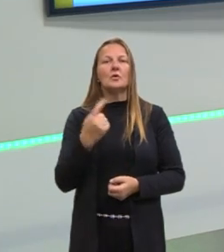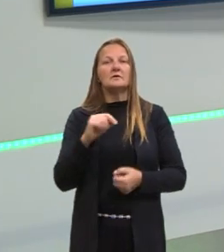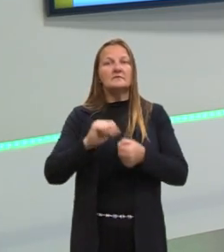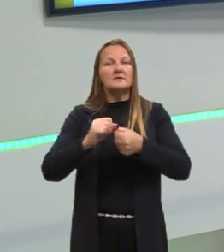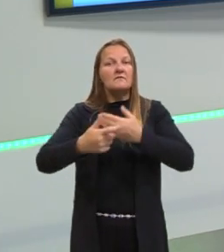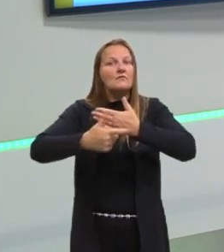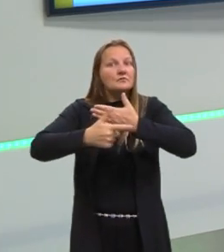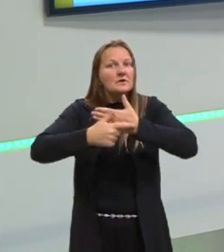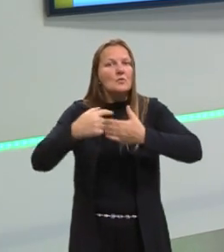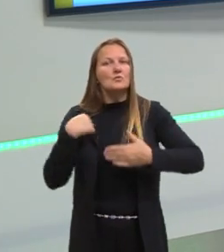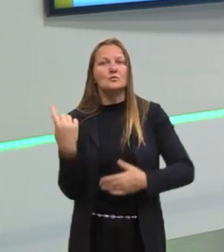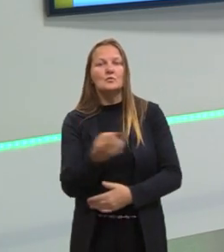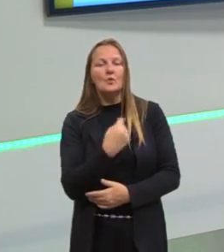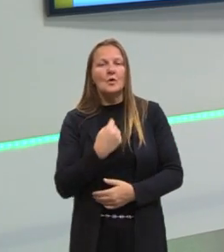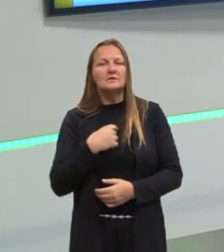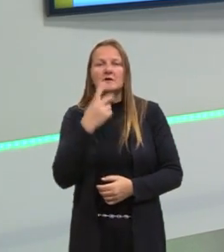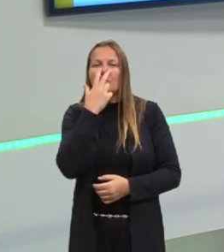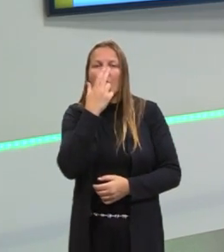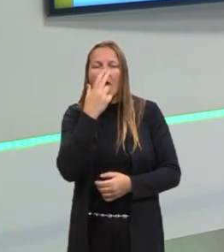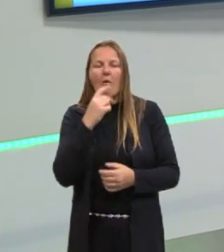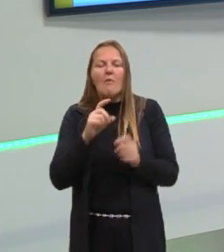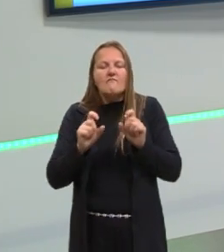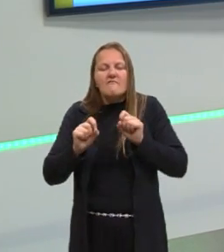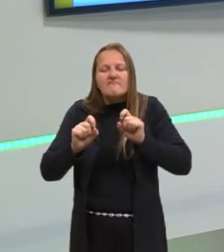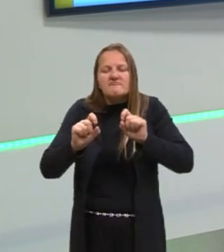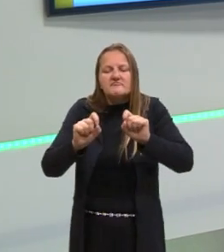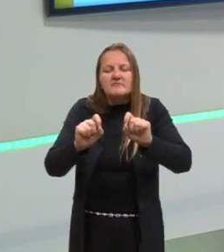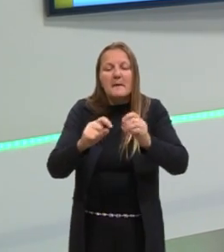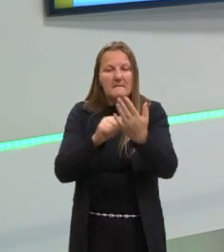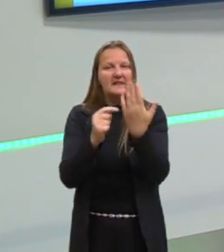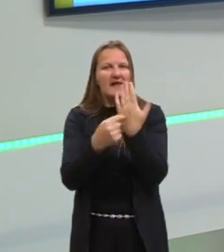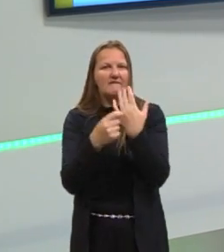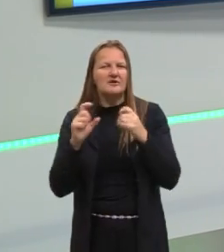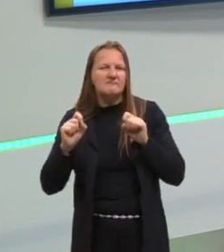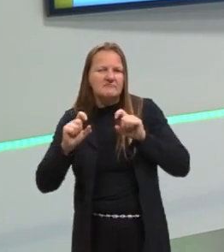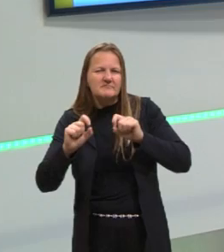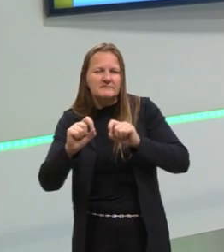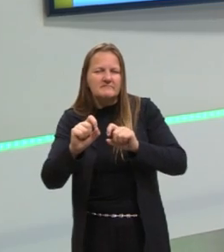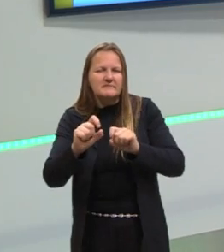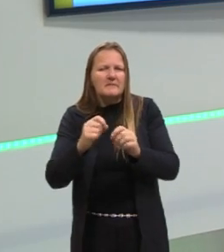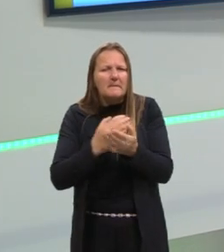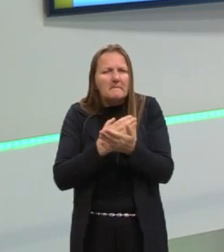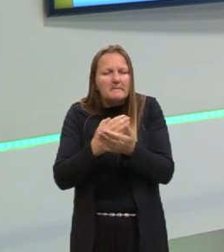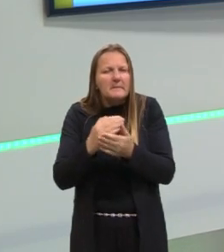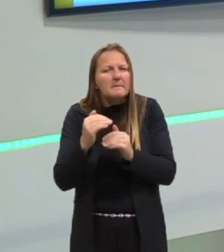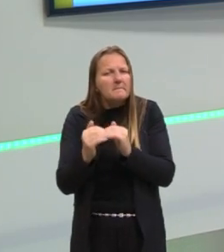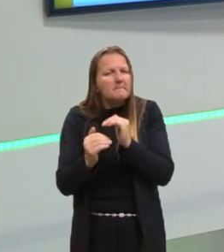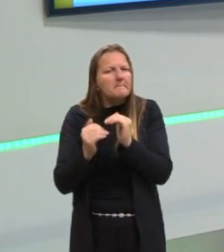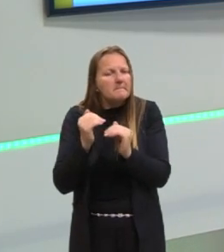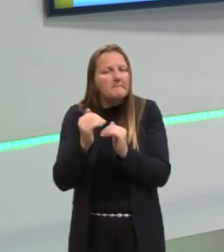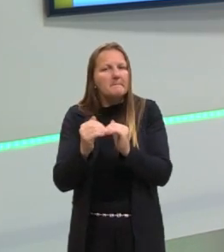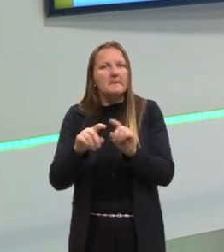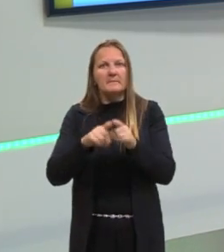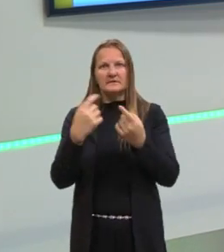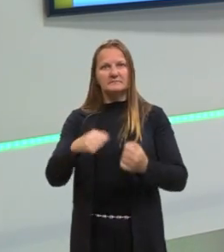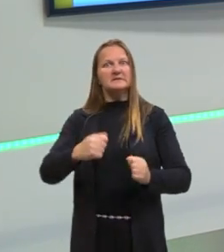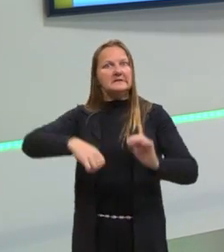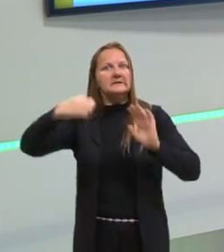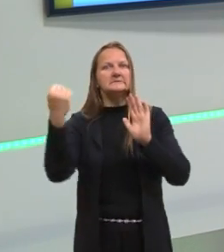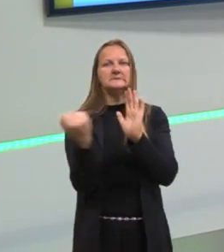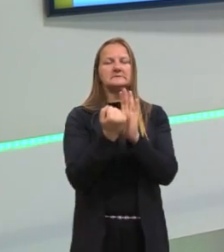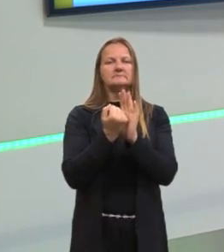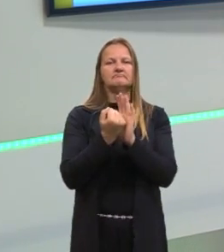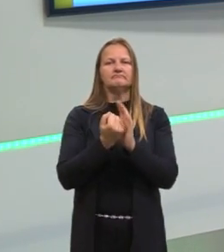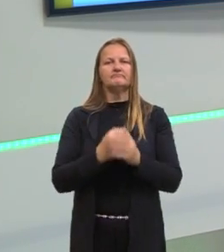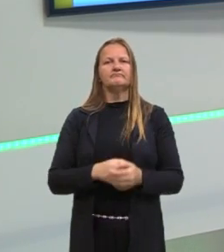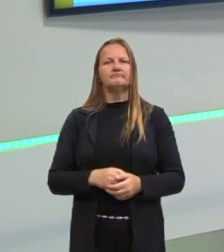né? É um trabalho de formiguinha muito importante, mas também nós precisamos de algo significativo, tá?